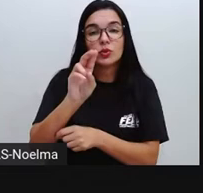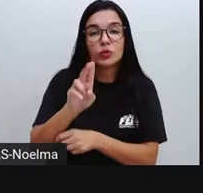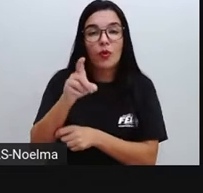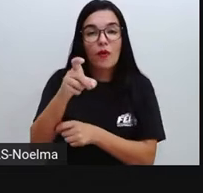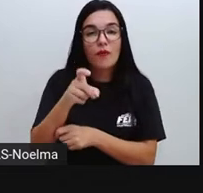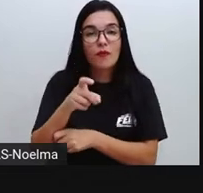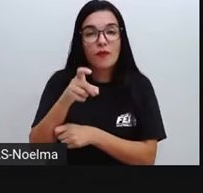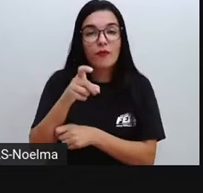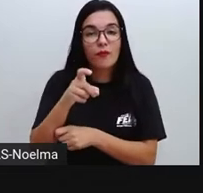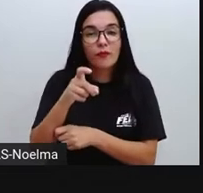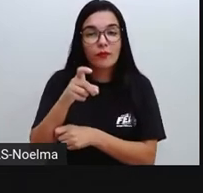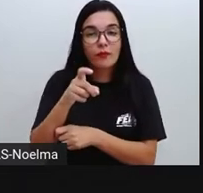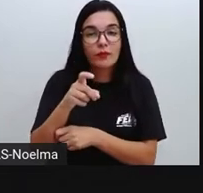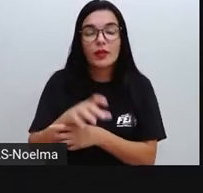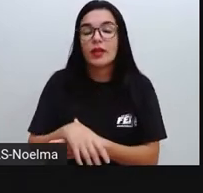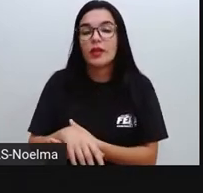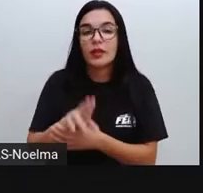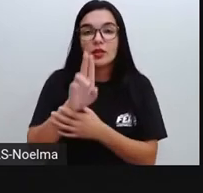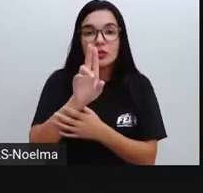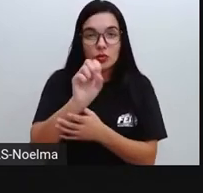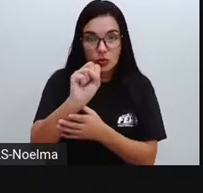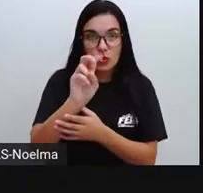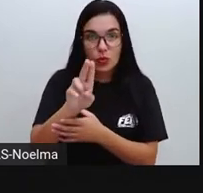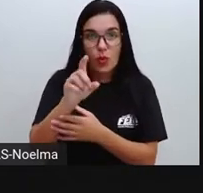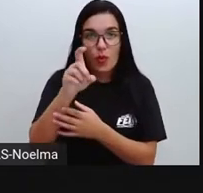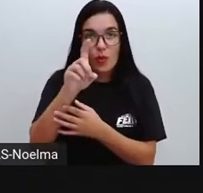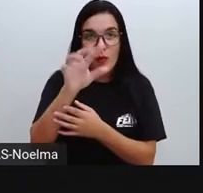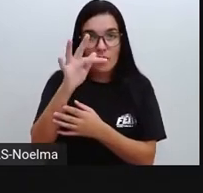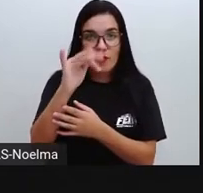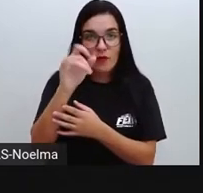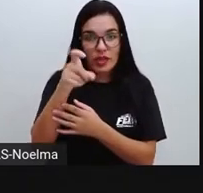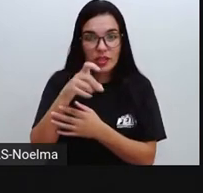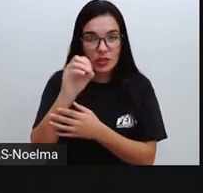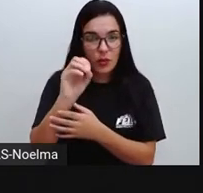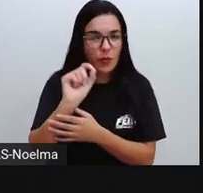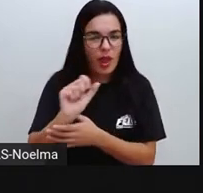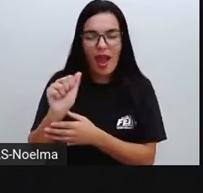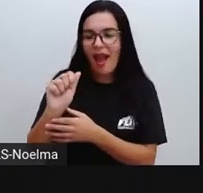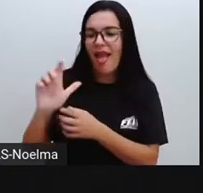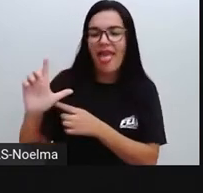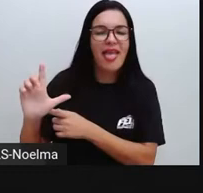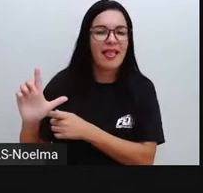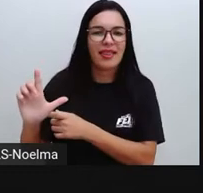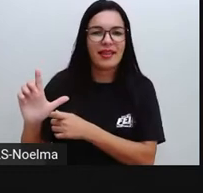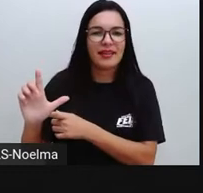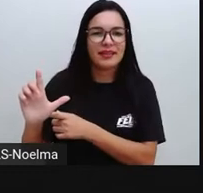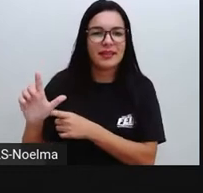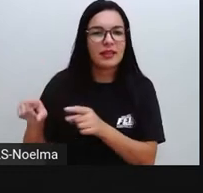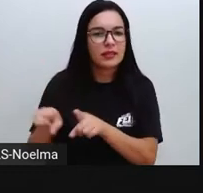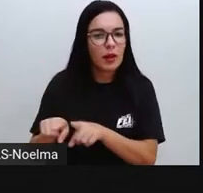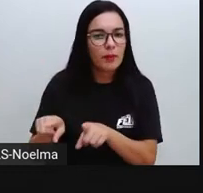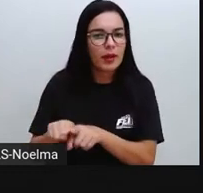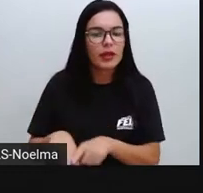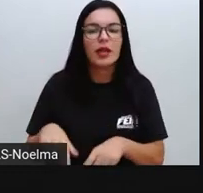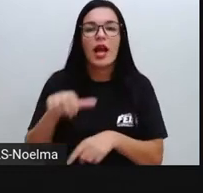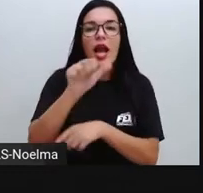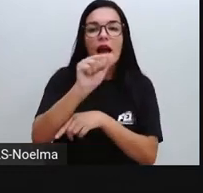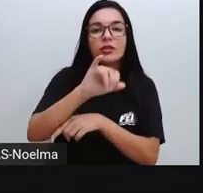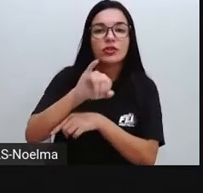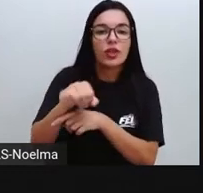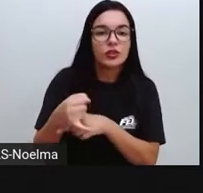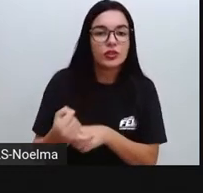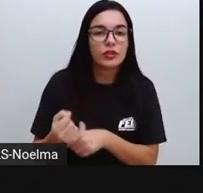arreal, areal, perdão. Os adjetivos que são formados a partir de substantivos ou de outros